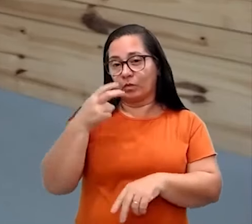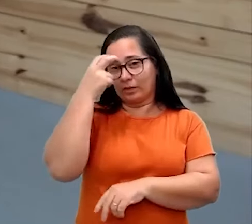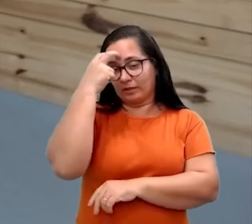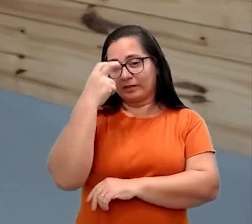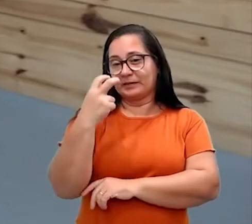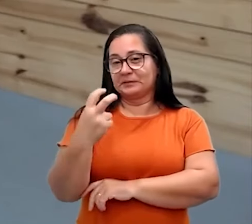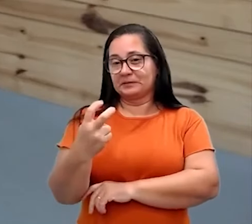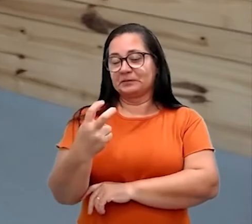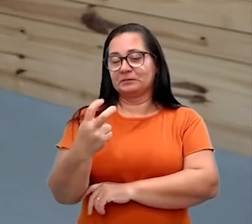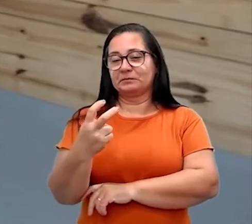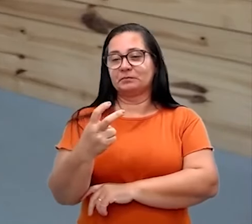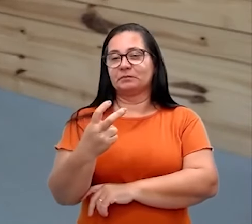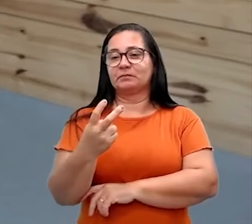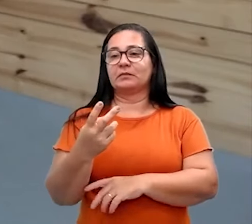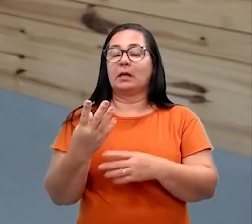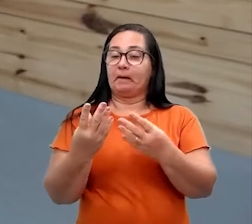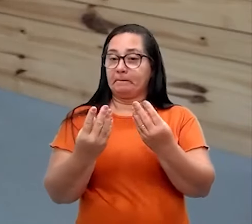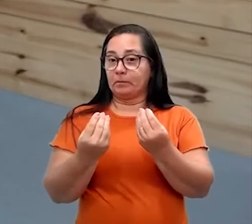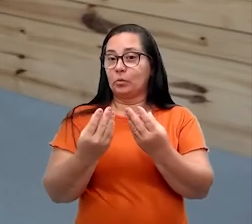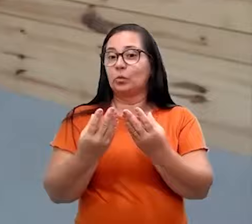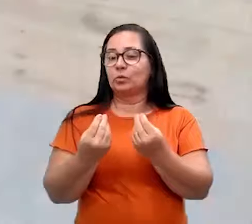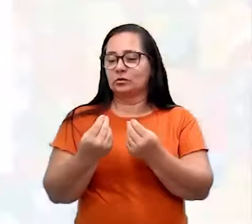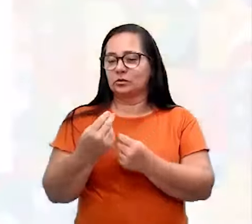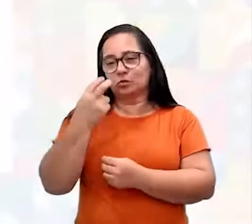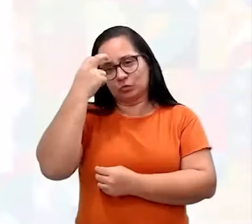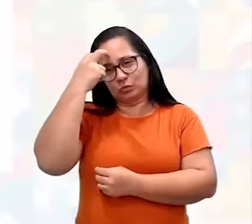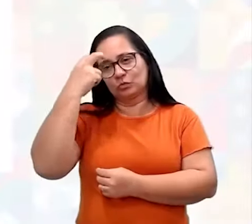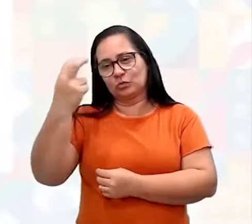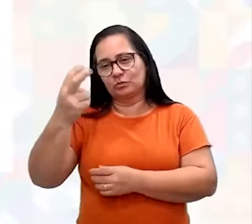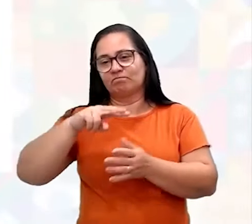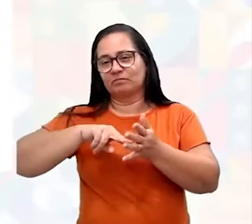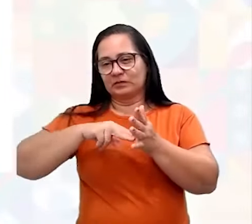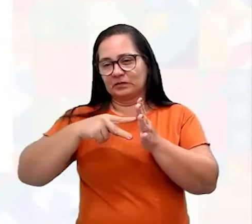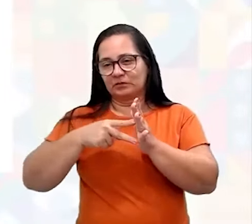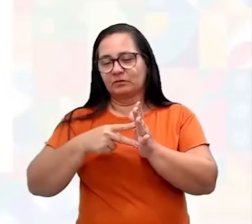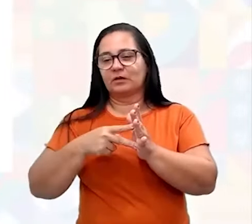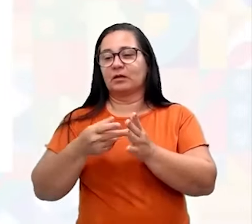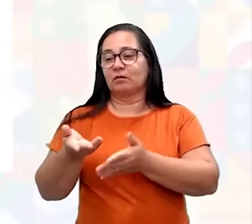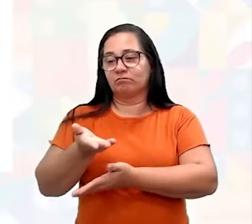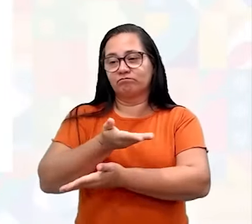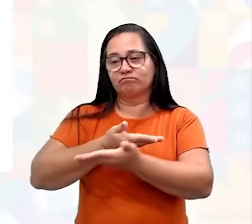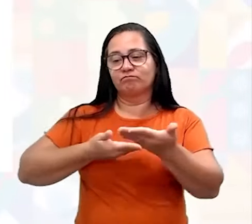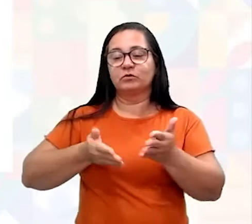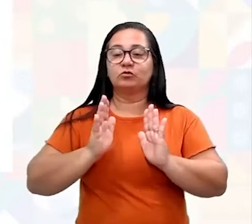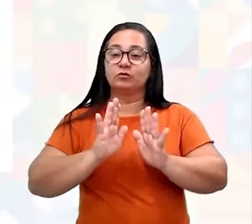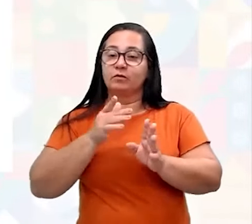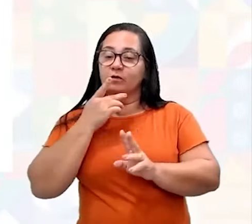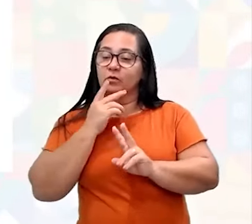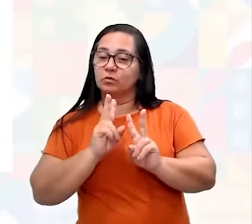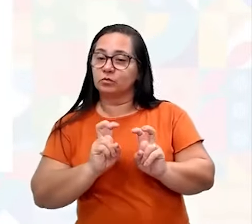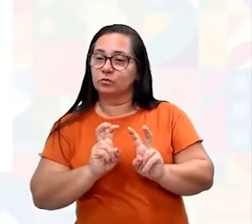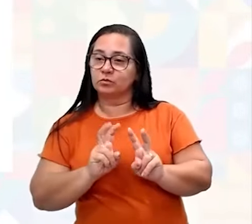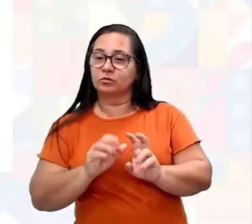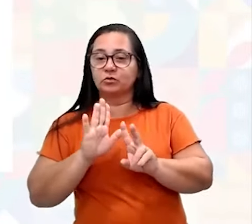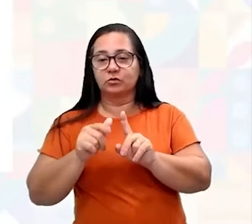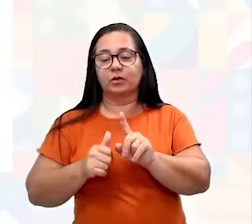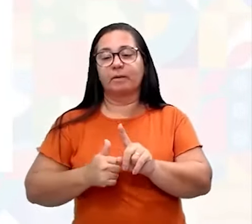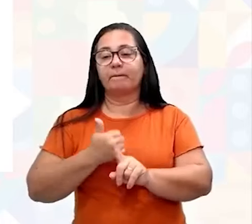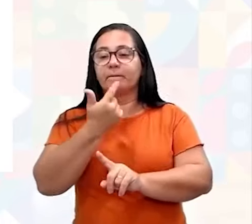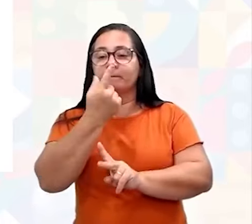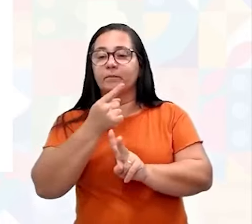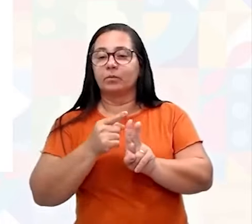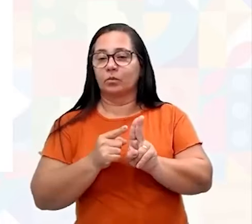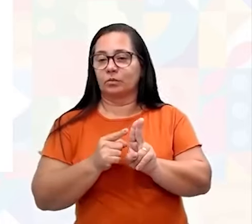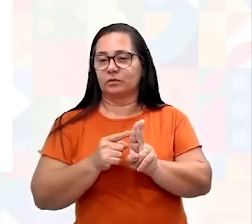Multiculturalismo. São muitas culturas que elas se juntam. Já falamos um pouco sobre isso na primeira unidade